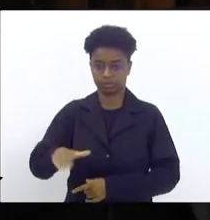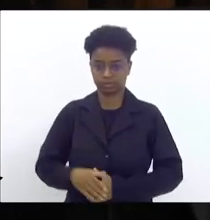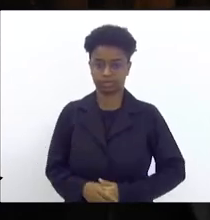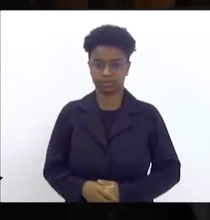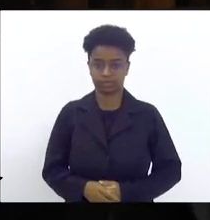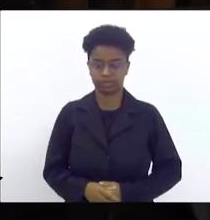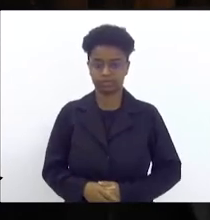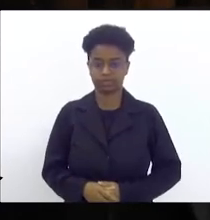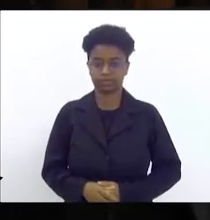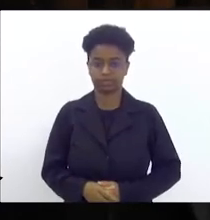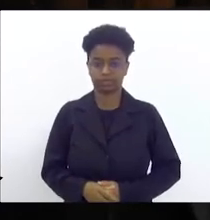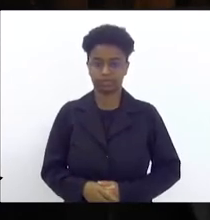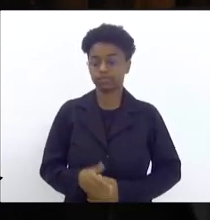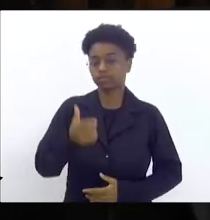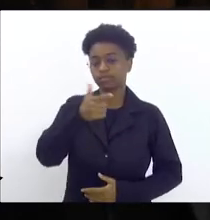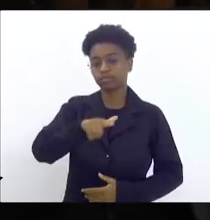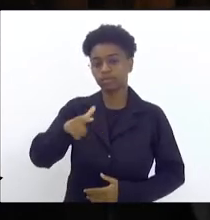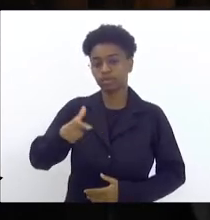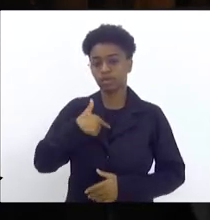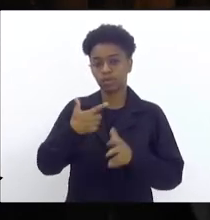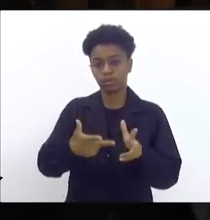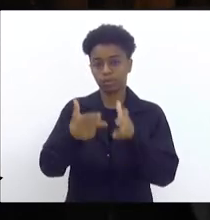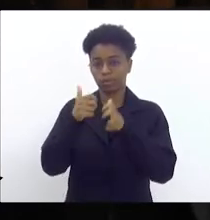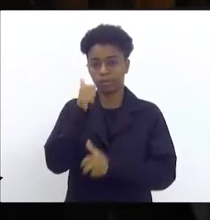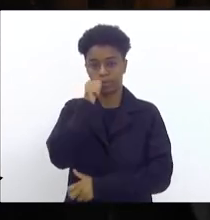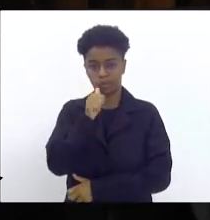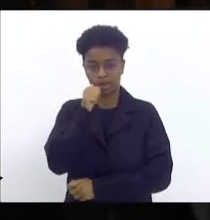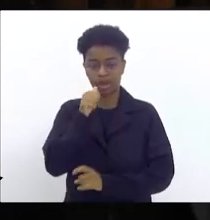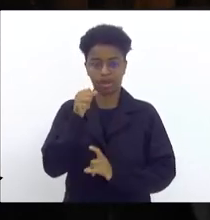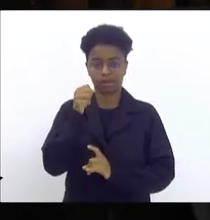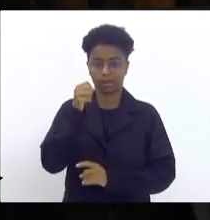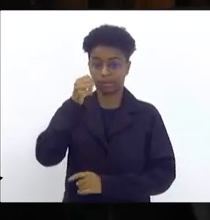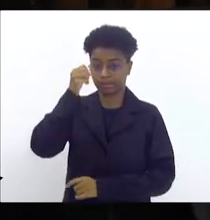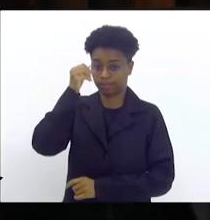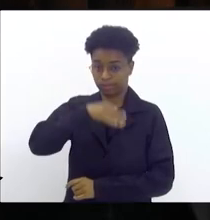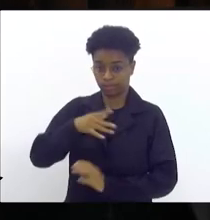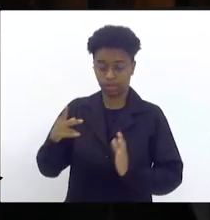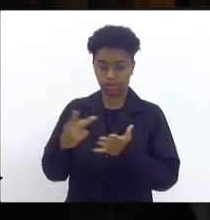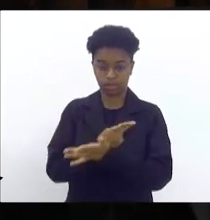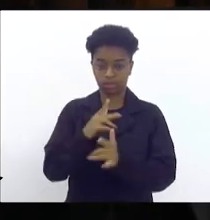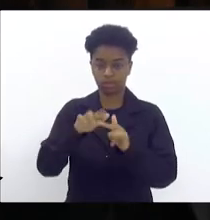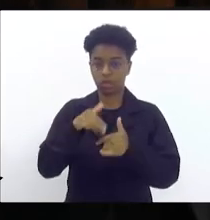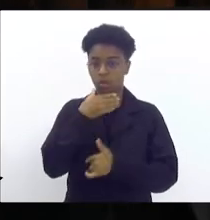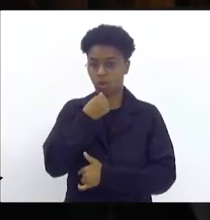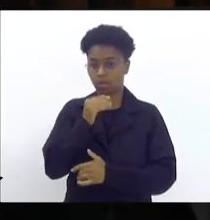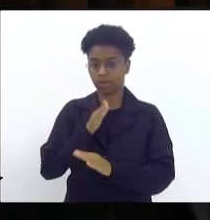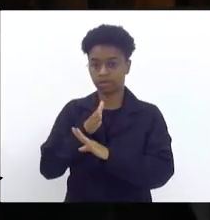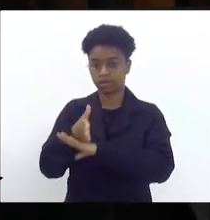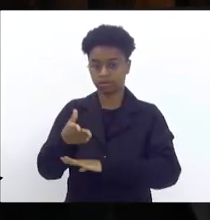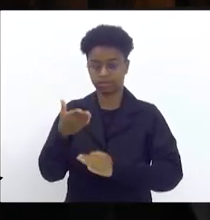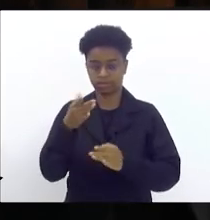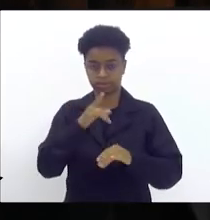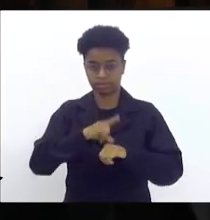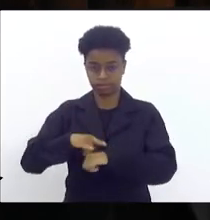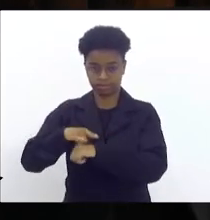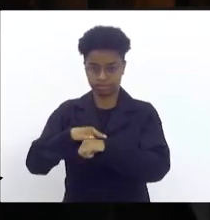Cada vez mais eu vejo mulheres sofrendo abusos por conta de homens que entraram no banheiro.